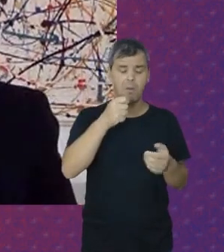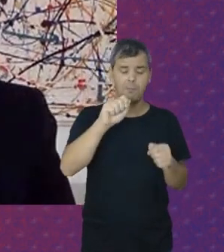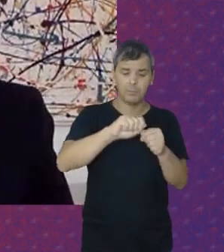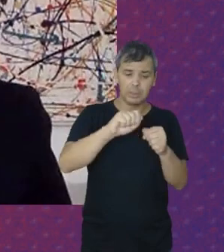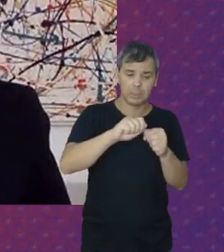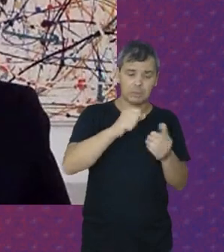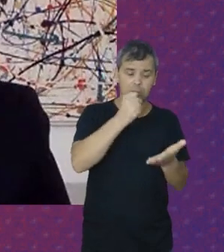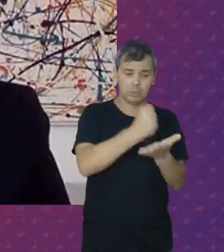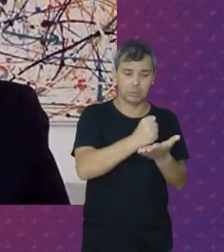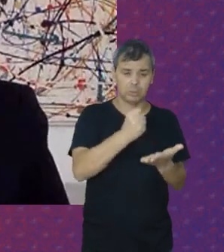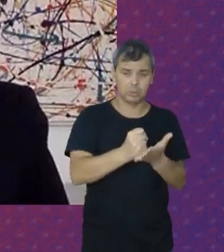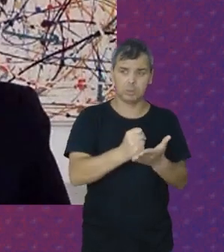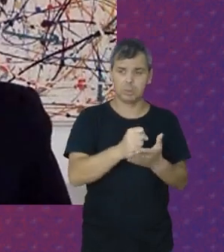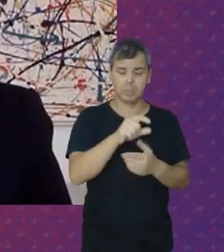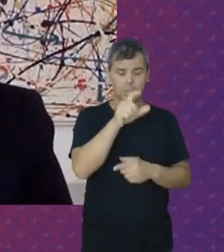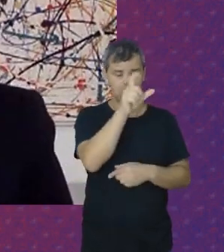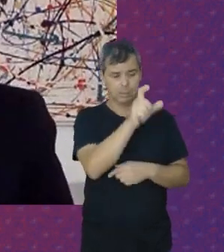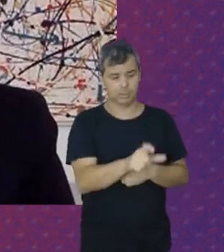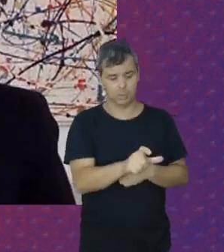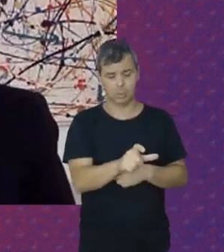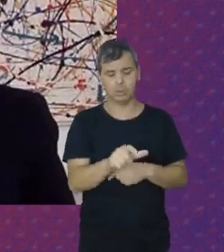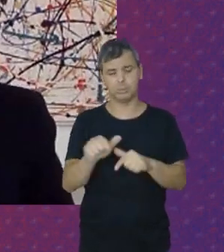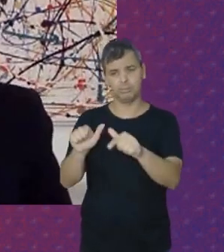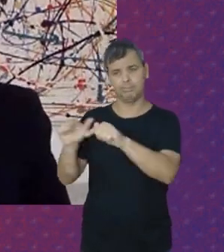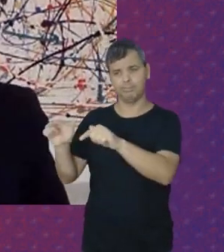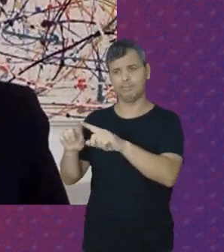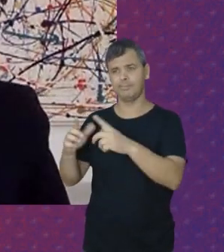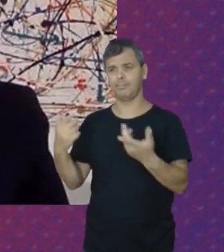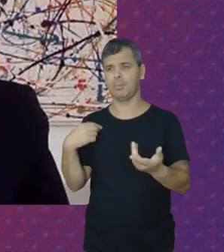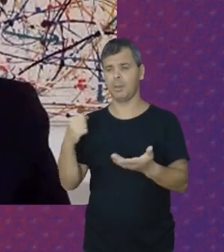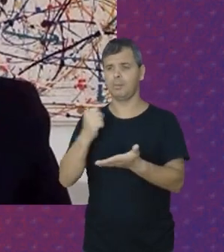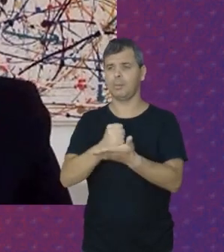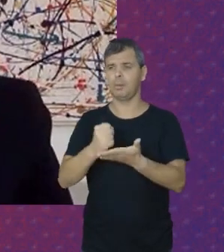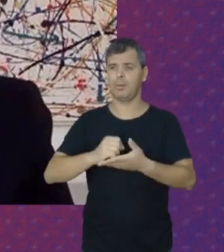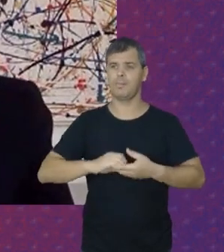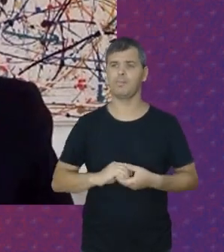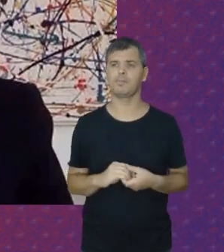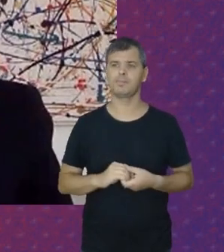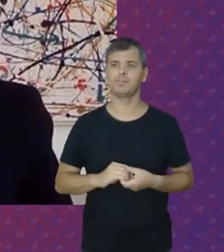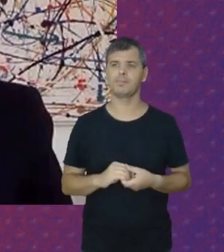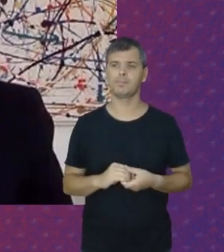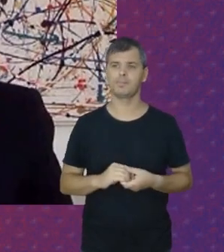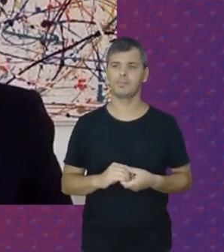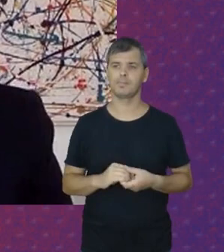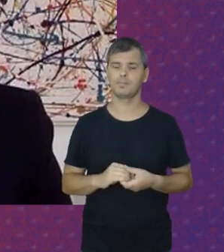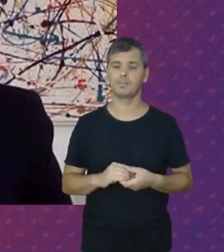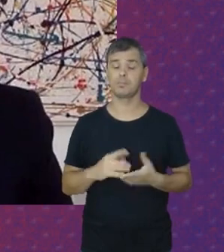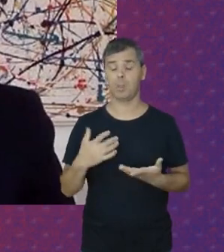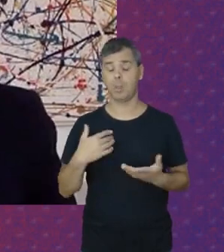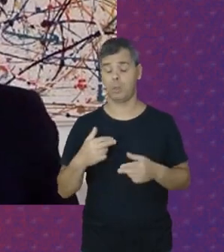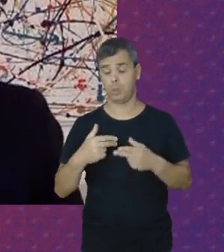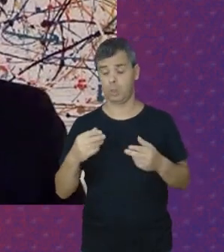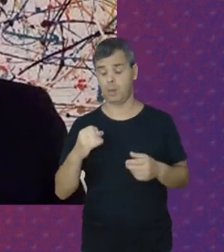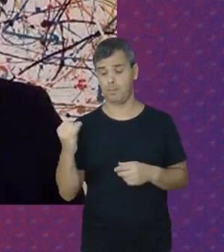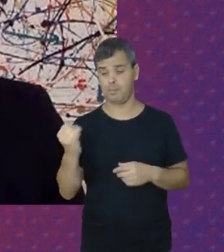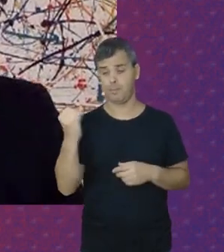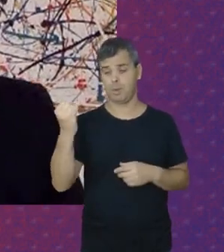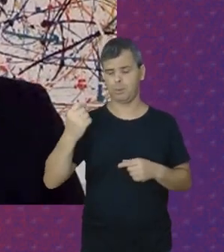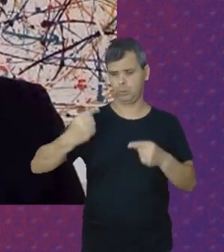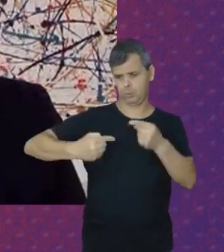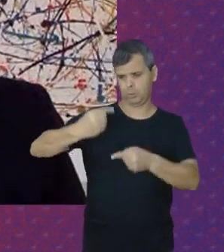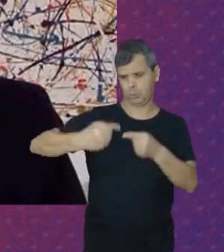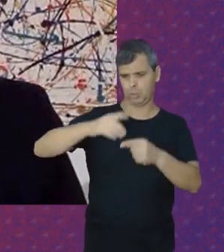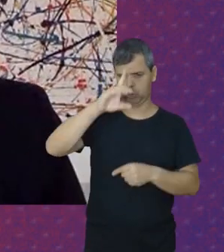De registro Dessas Trabalhadoras Em caderneta Um outro Marco Importante Na discussão